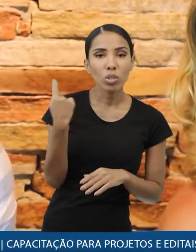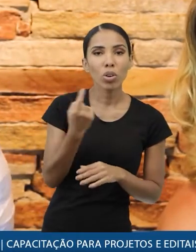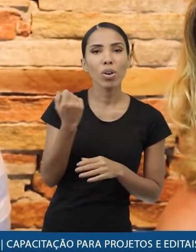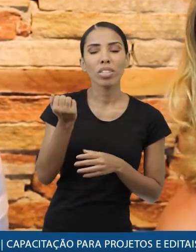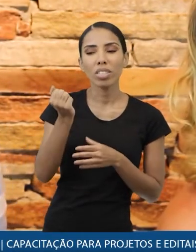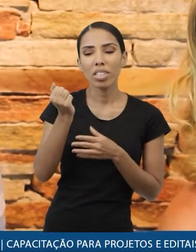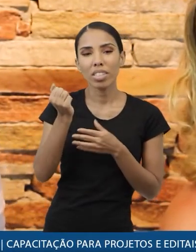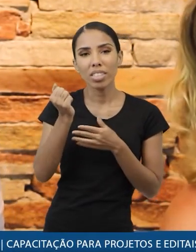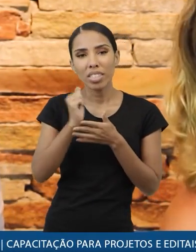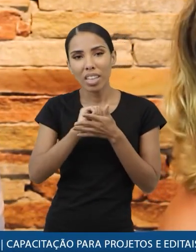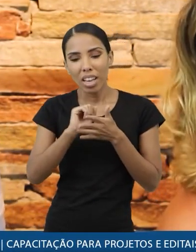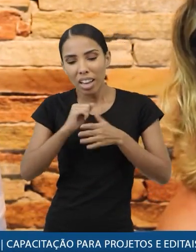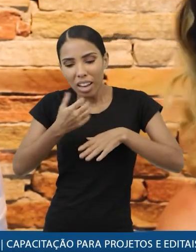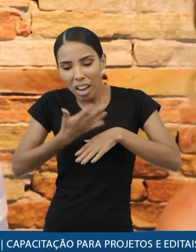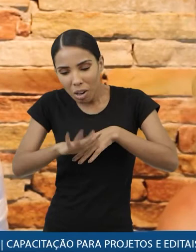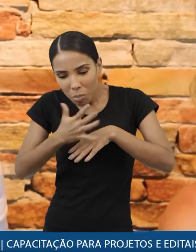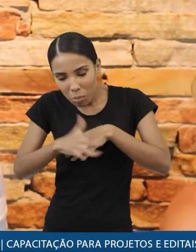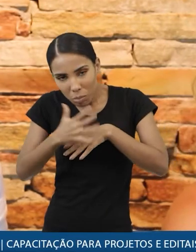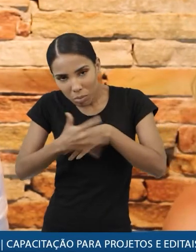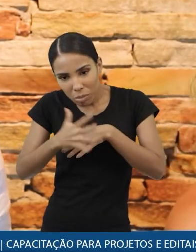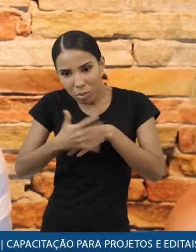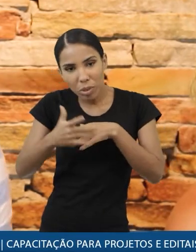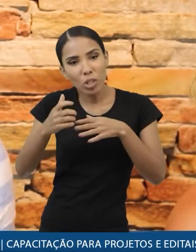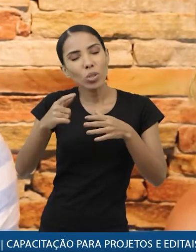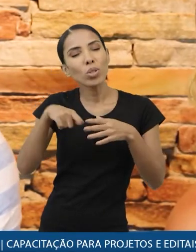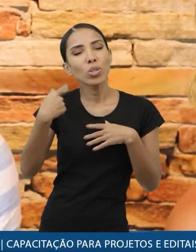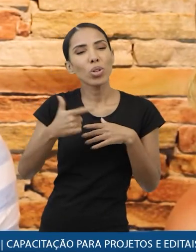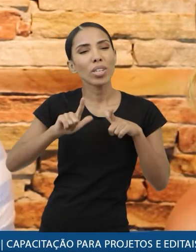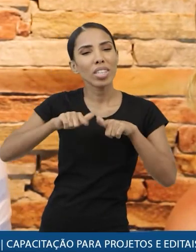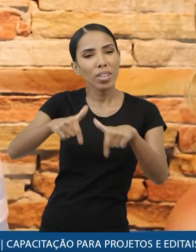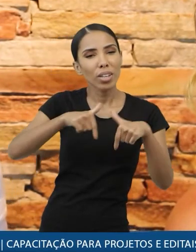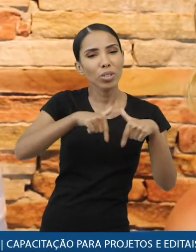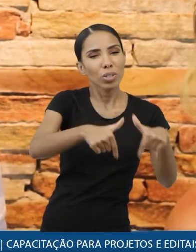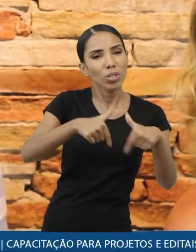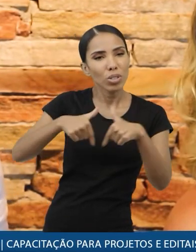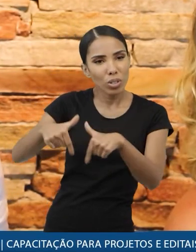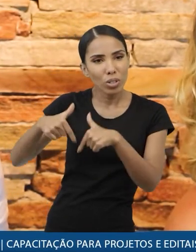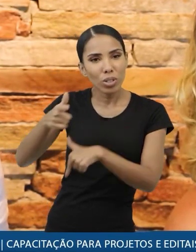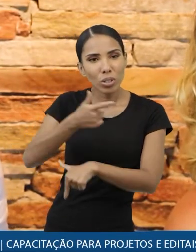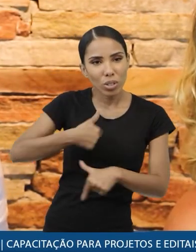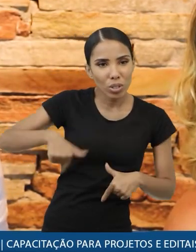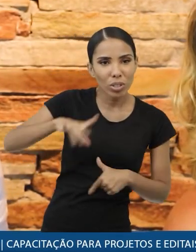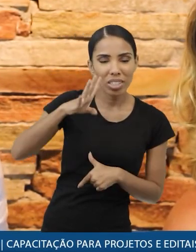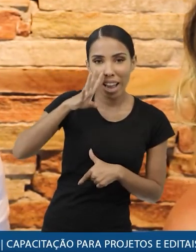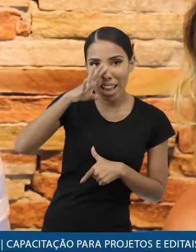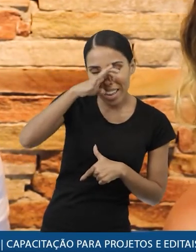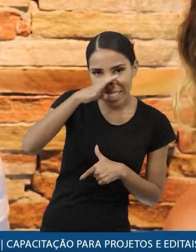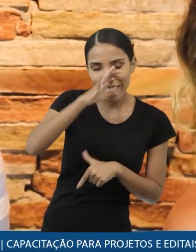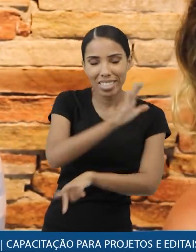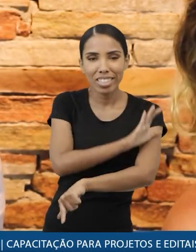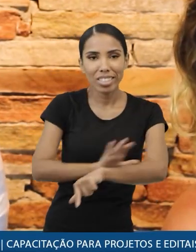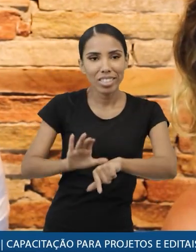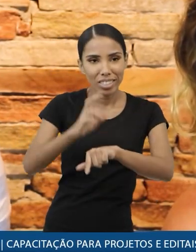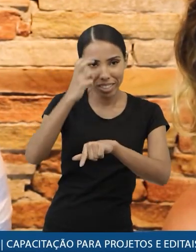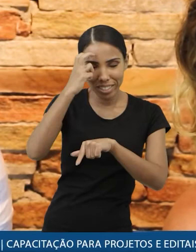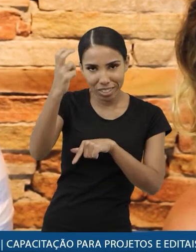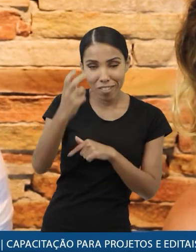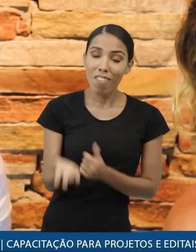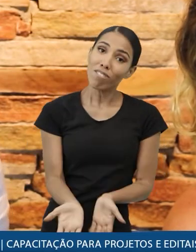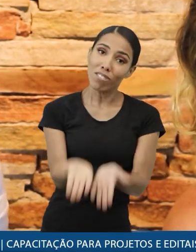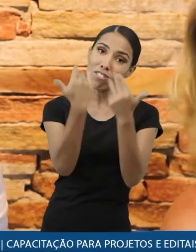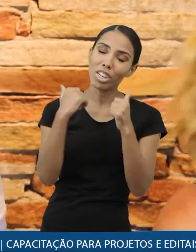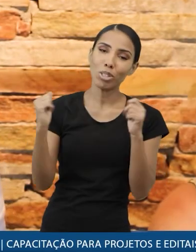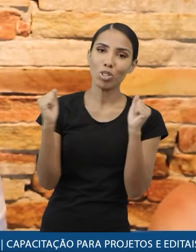nossas atividades educativas e assim a gente vai seguindo aí o barco da resistência da cultura espero que vocês venham